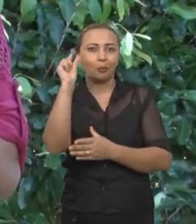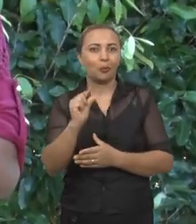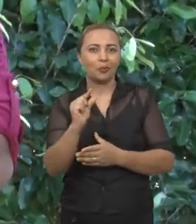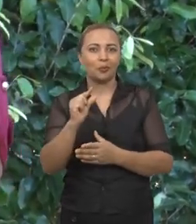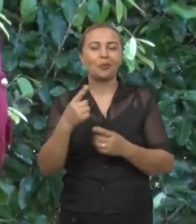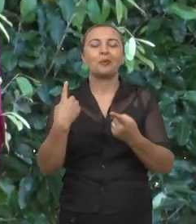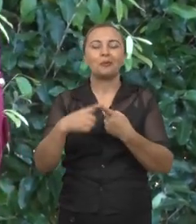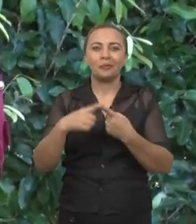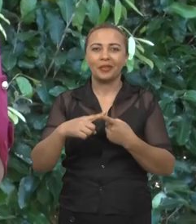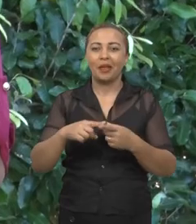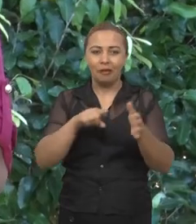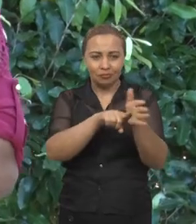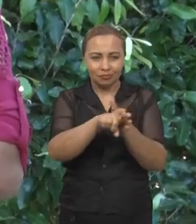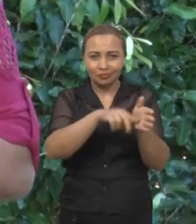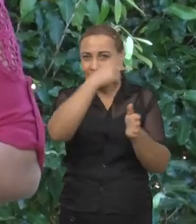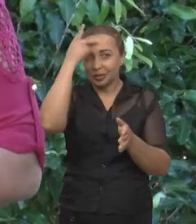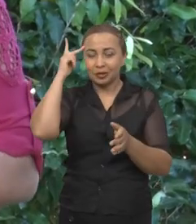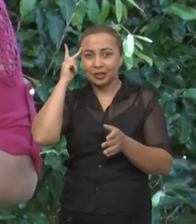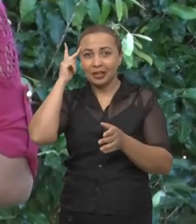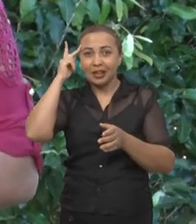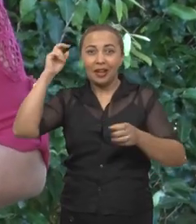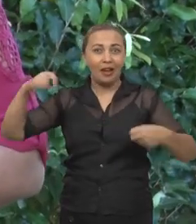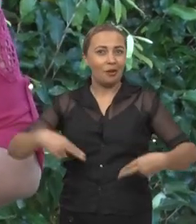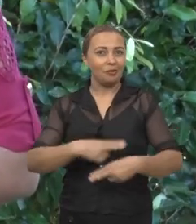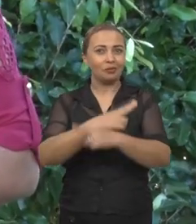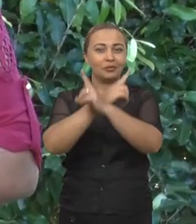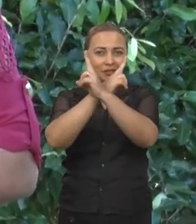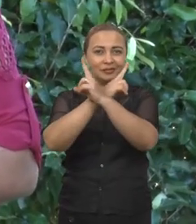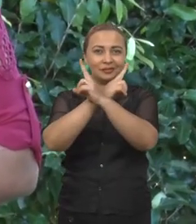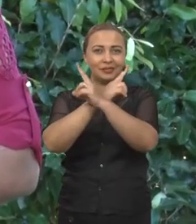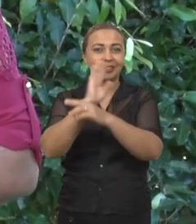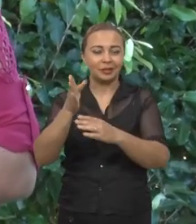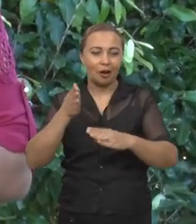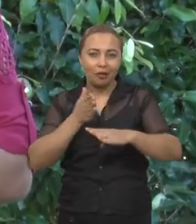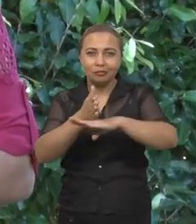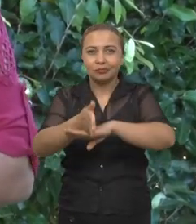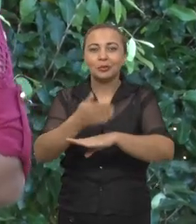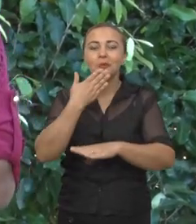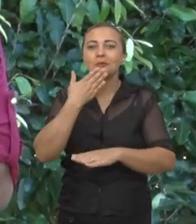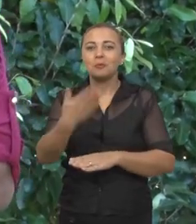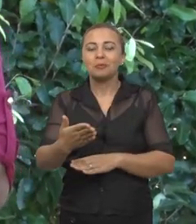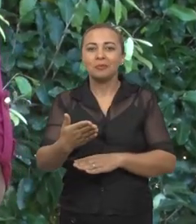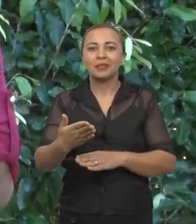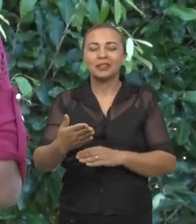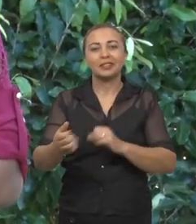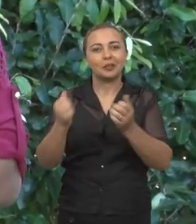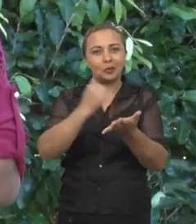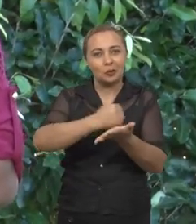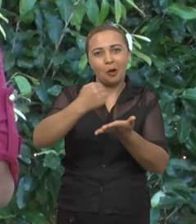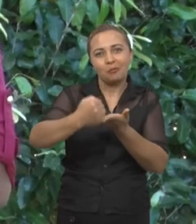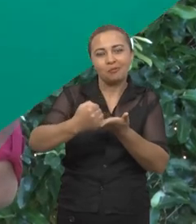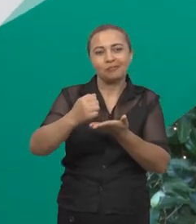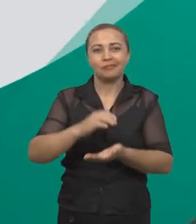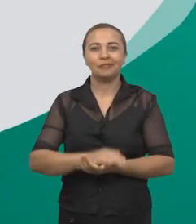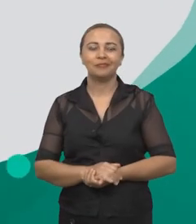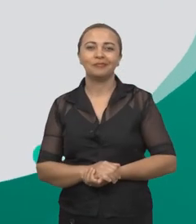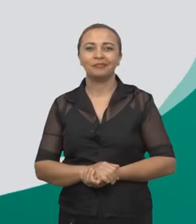produto já fez os pesquisadores da Universidade Estadual do Sudoeste da Bahia entrarem com um pedido de patente.